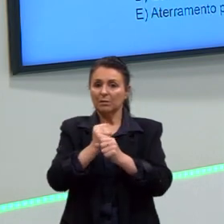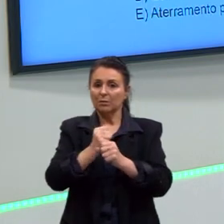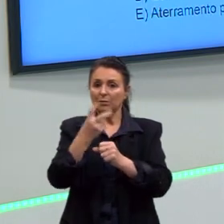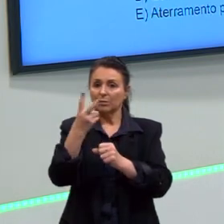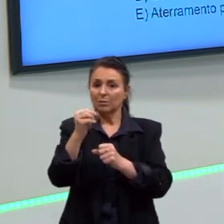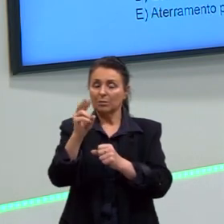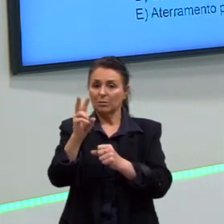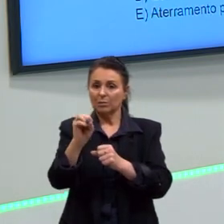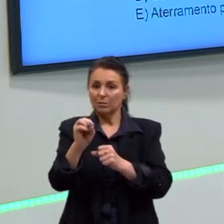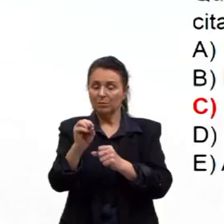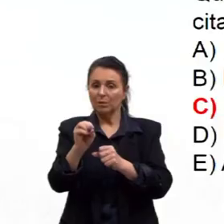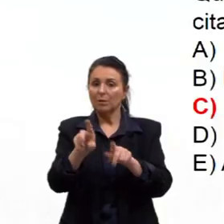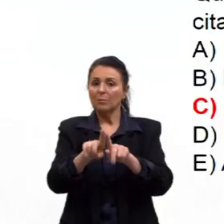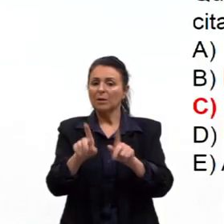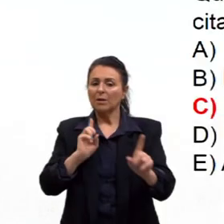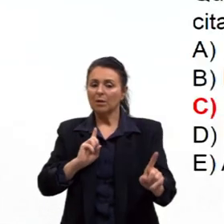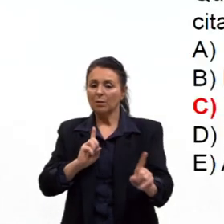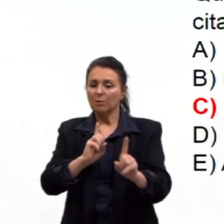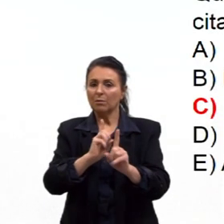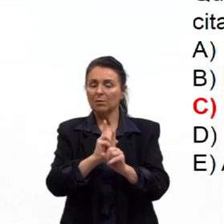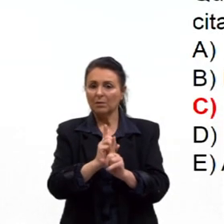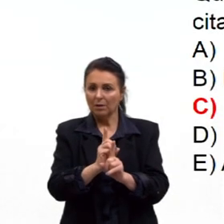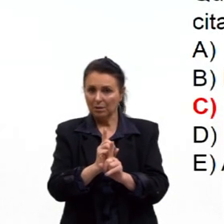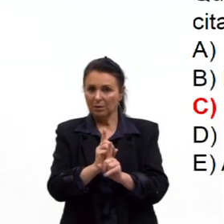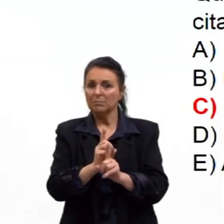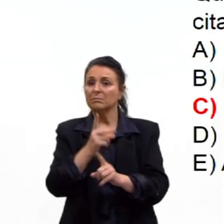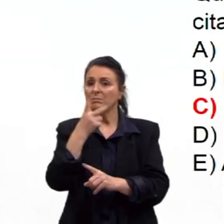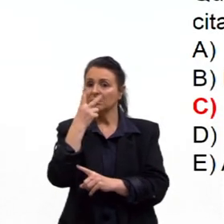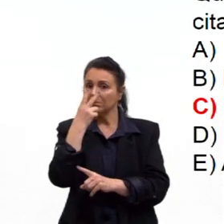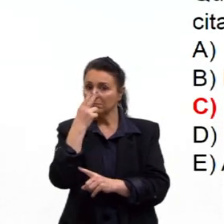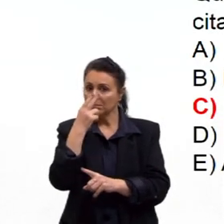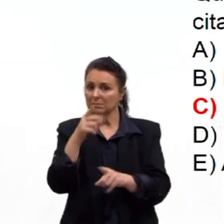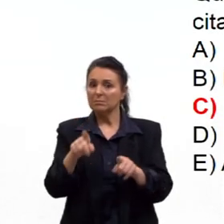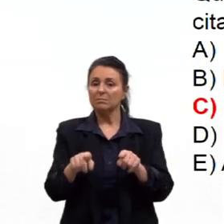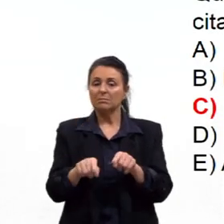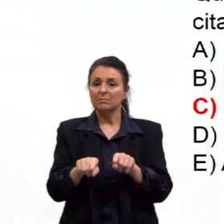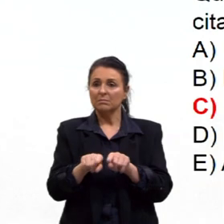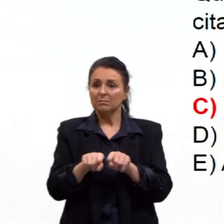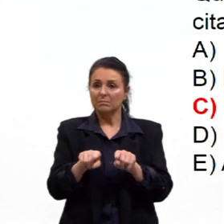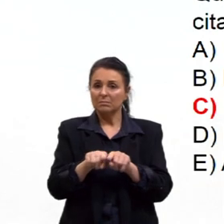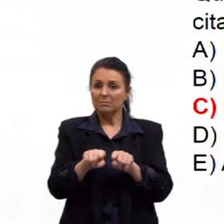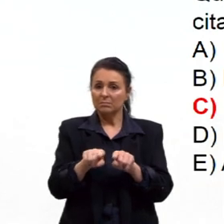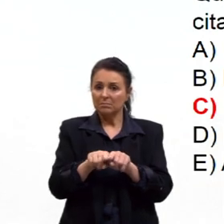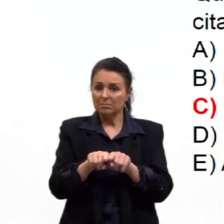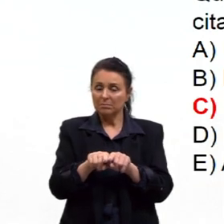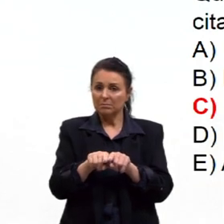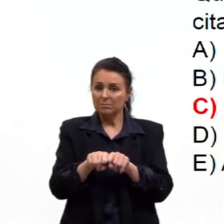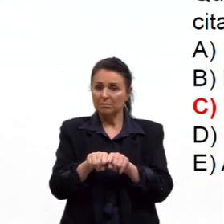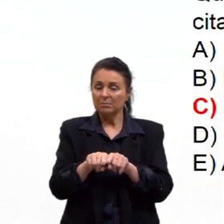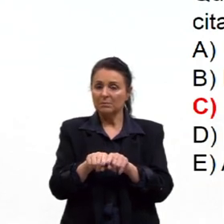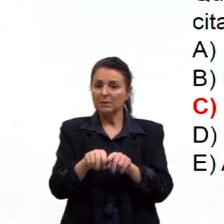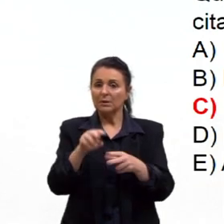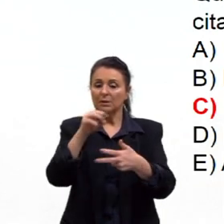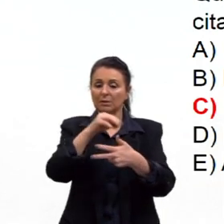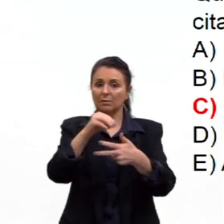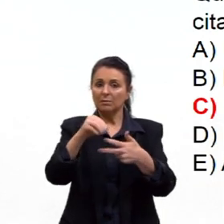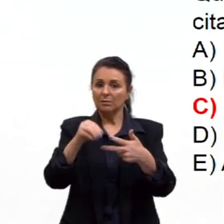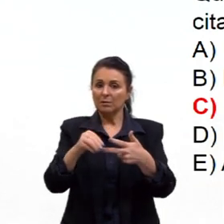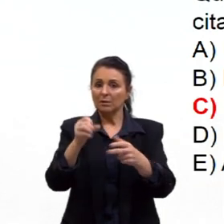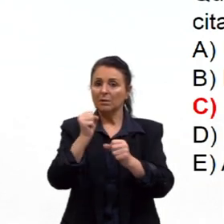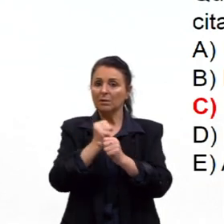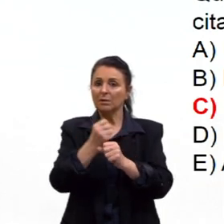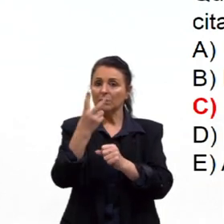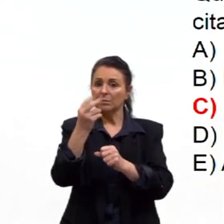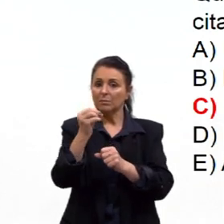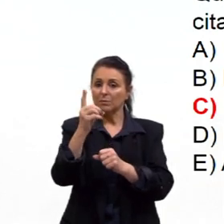mas ela é encontrada de forma muito parecida, o mesmo efeito, no Enem de 2018,